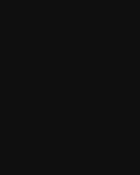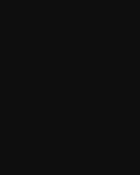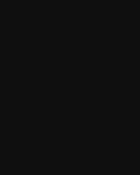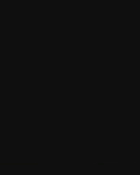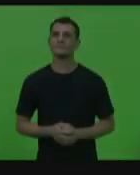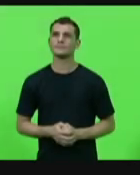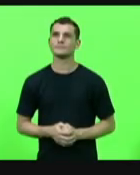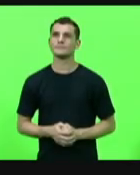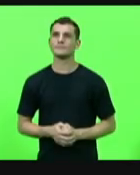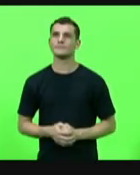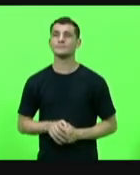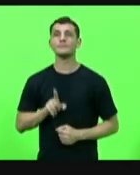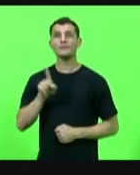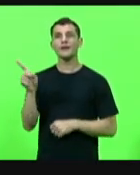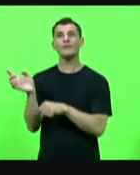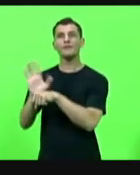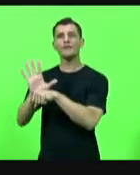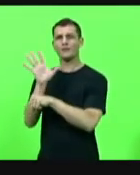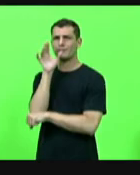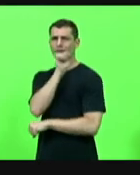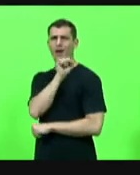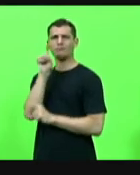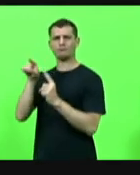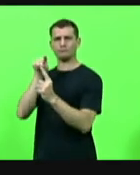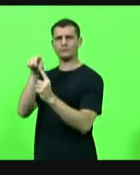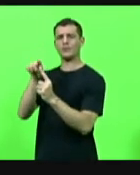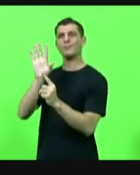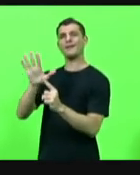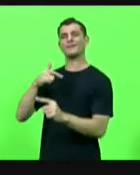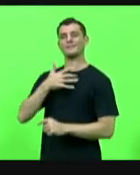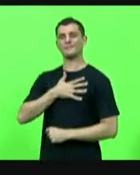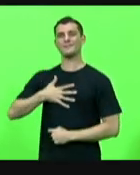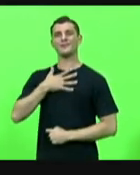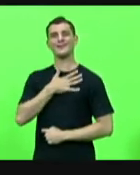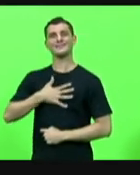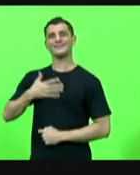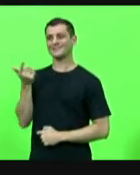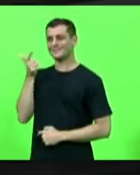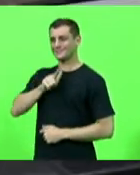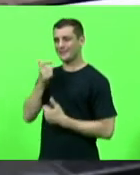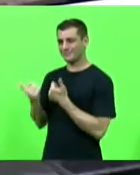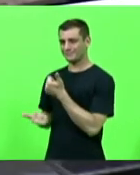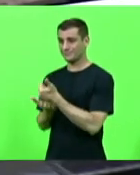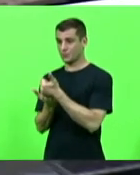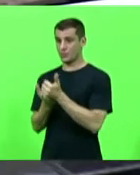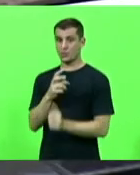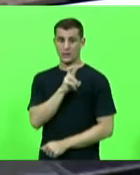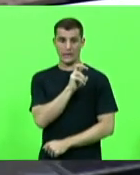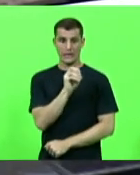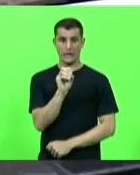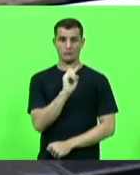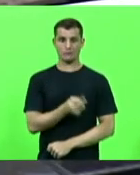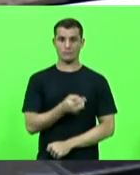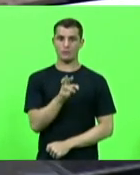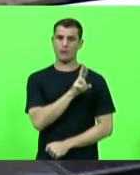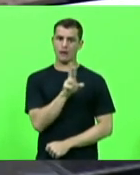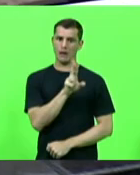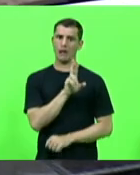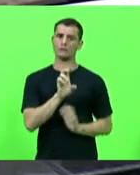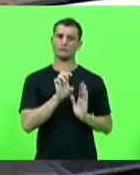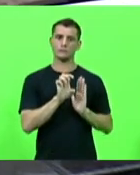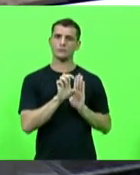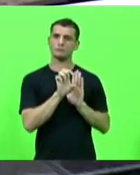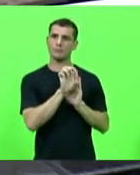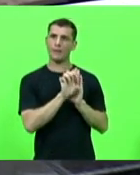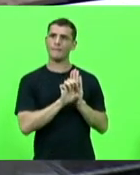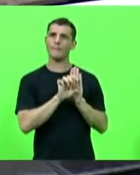tive o prazer de dar a minha parcela de cooperação destinando como eu falei no vídeo meio milhão em emenda impositiva para o colégio